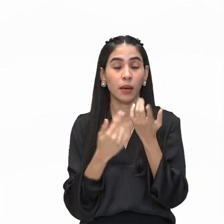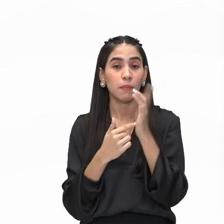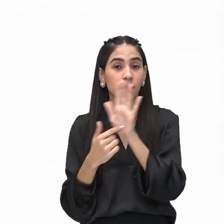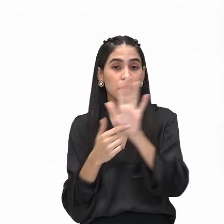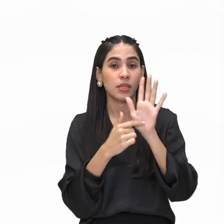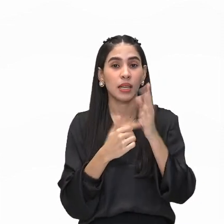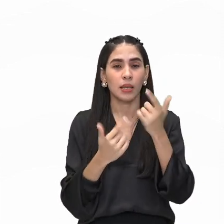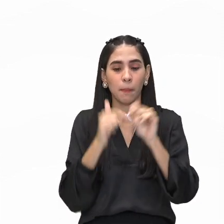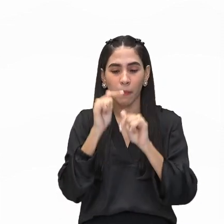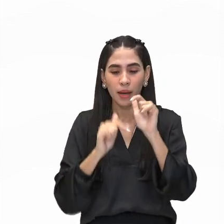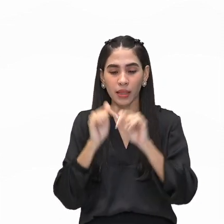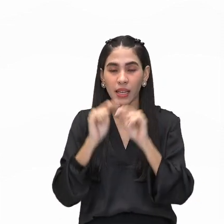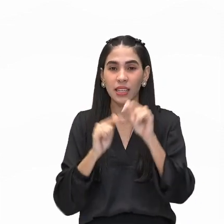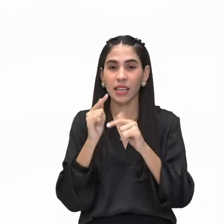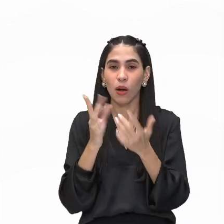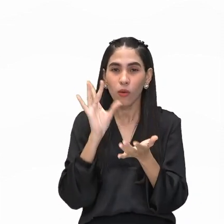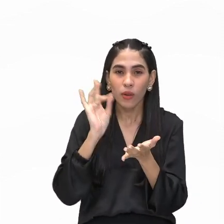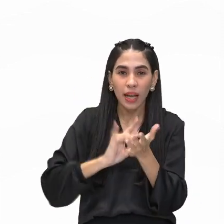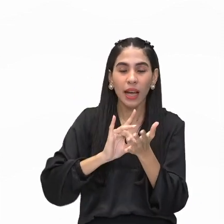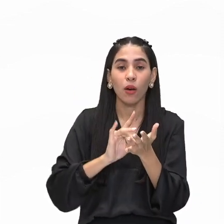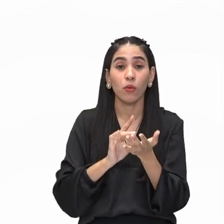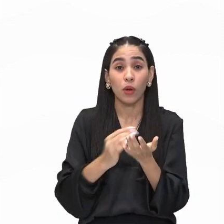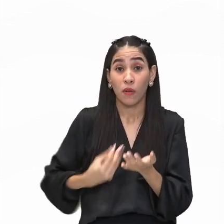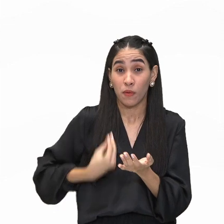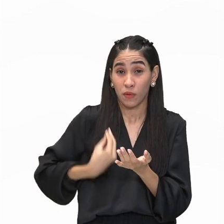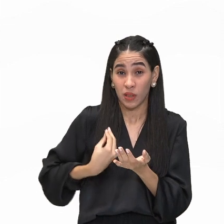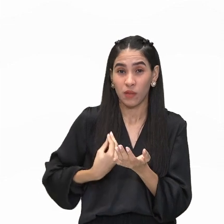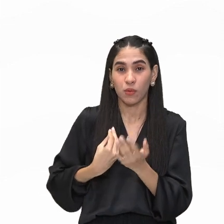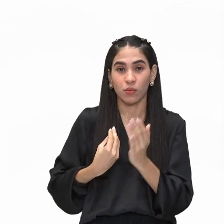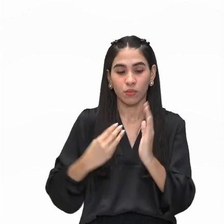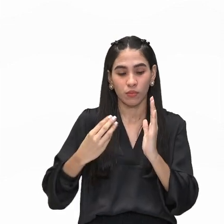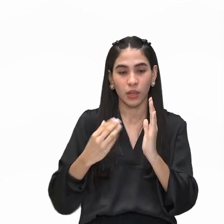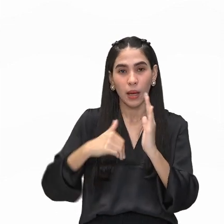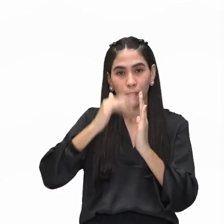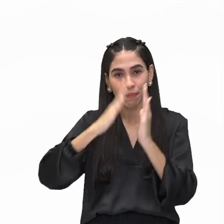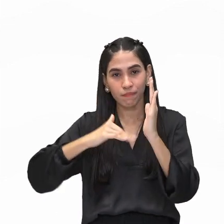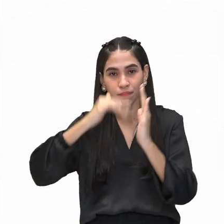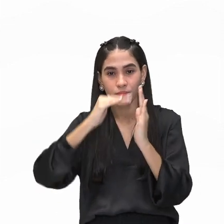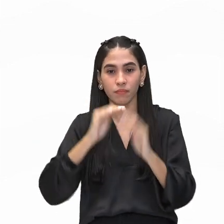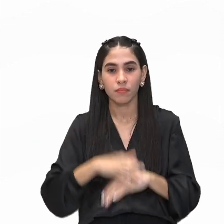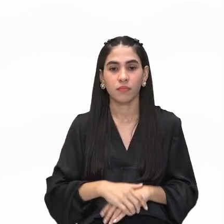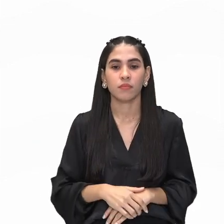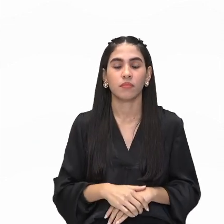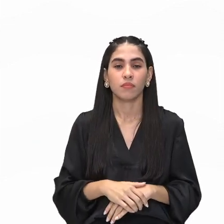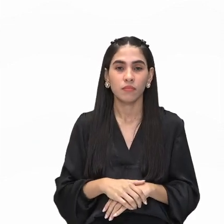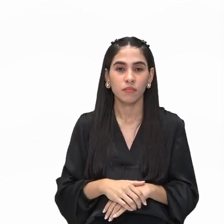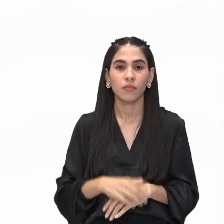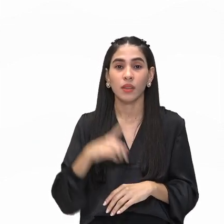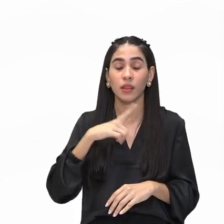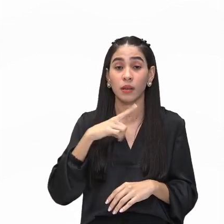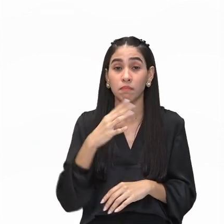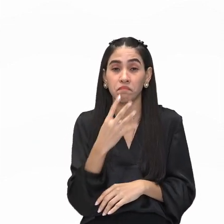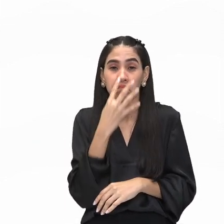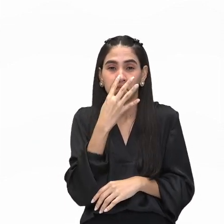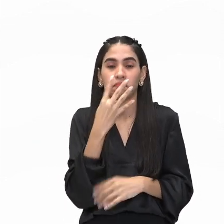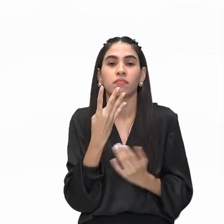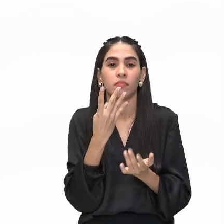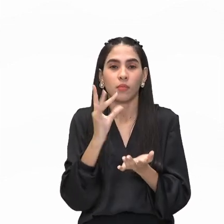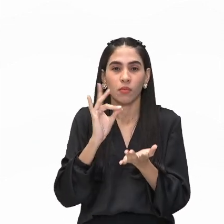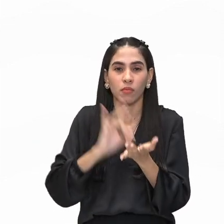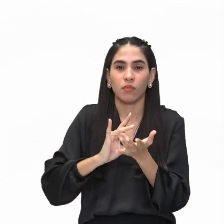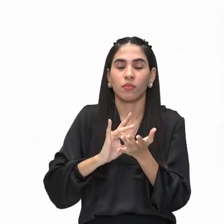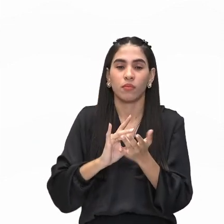maneira mais real possível. Então, a arte de Dascanio impressiona pela realidade.